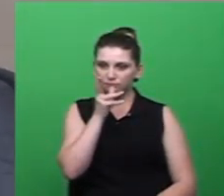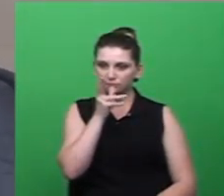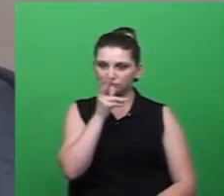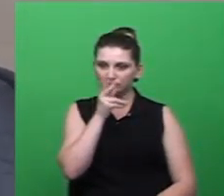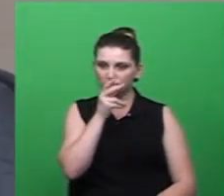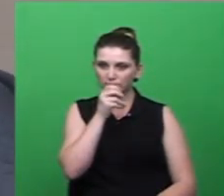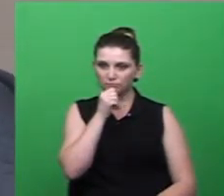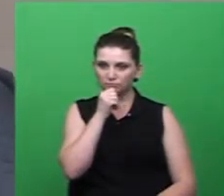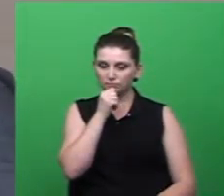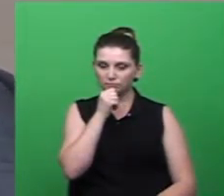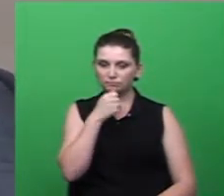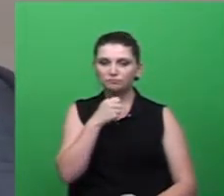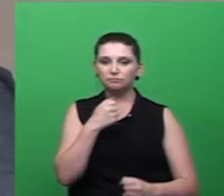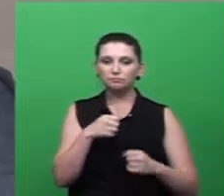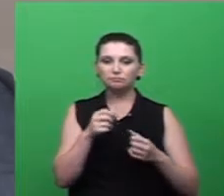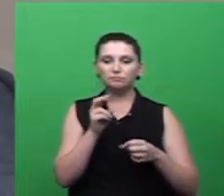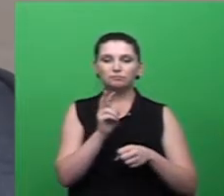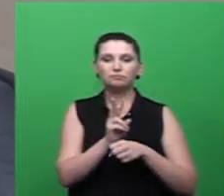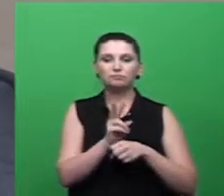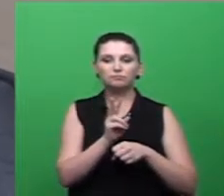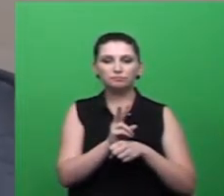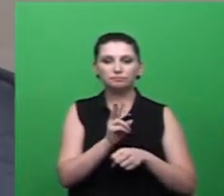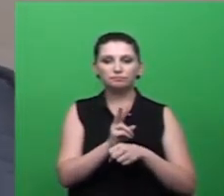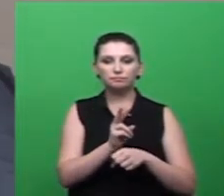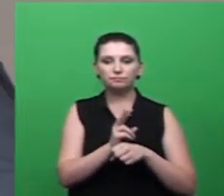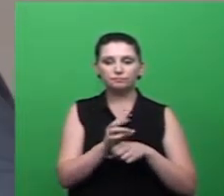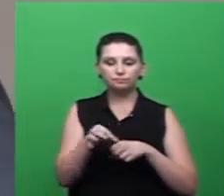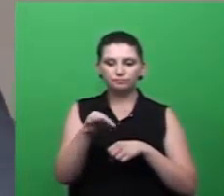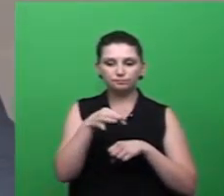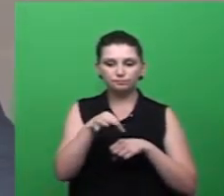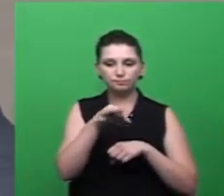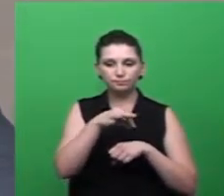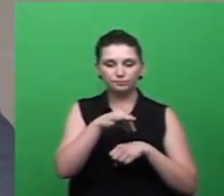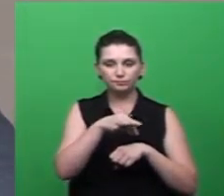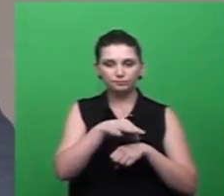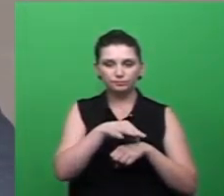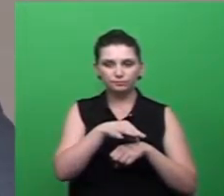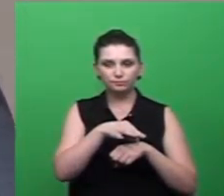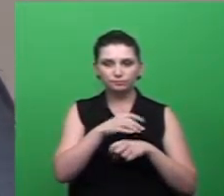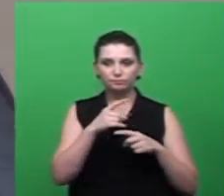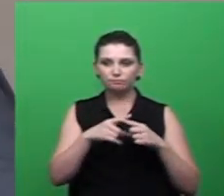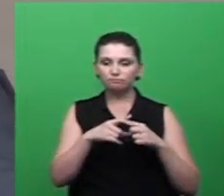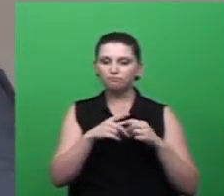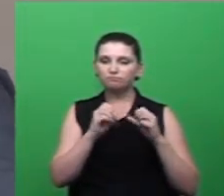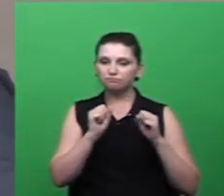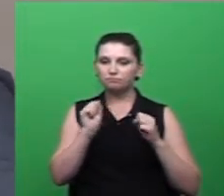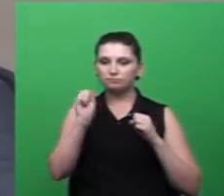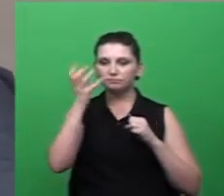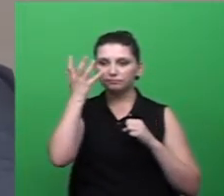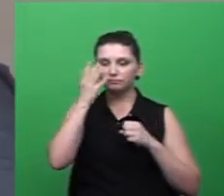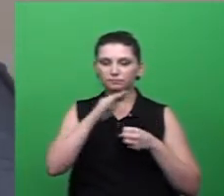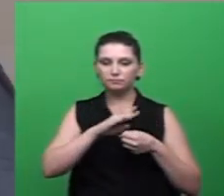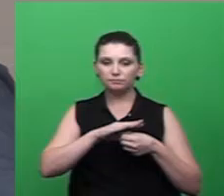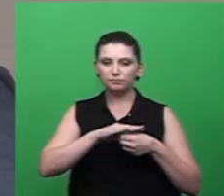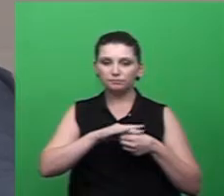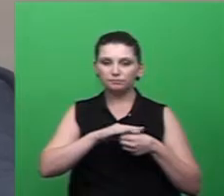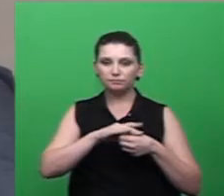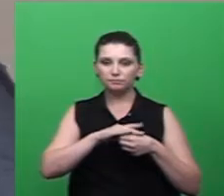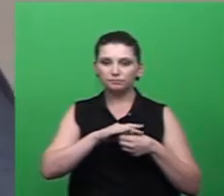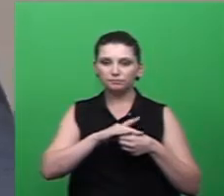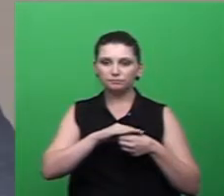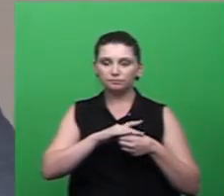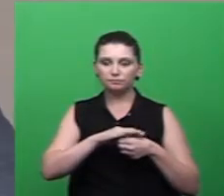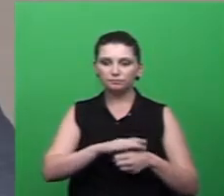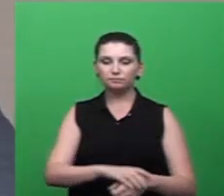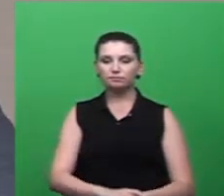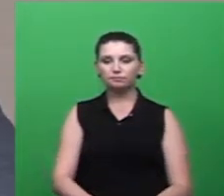transmita para nós esta enfermidade que está afetando a todo o país e ao mundo